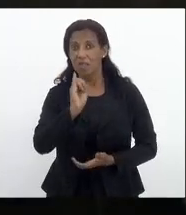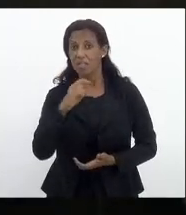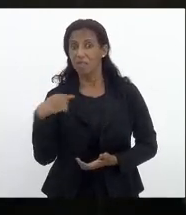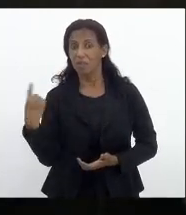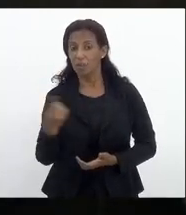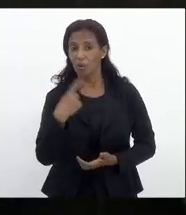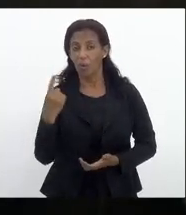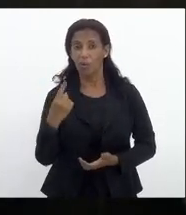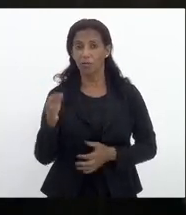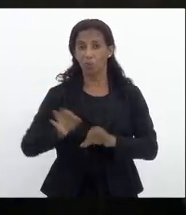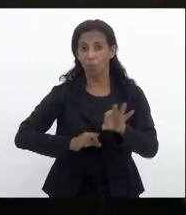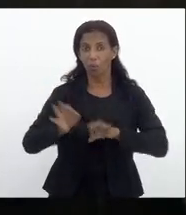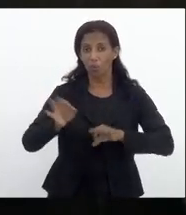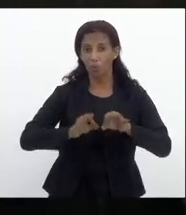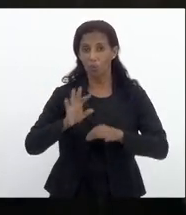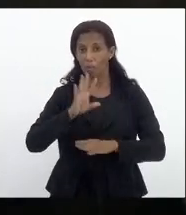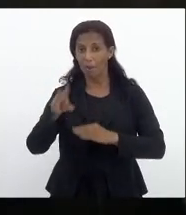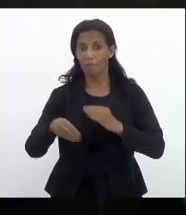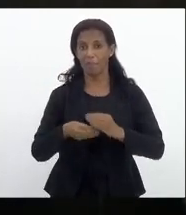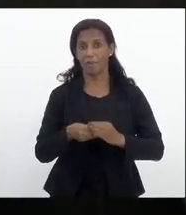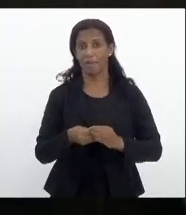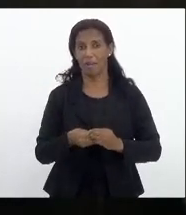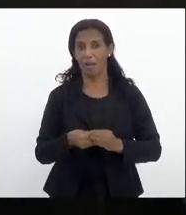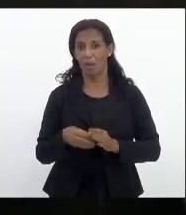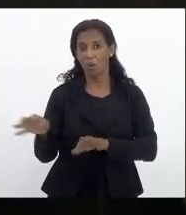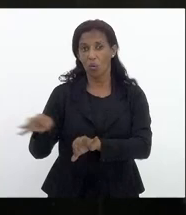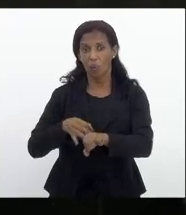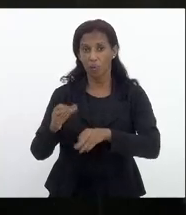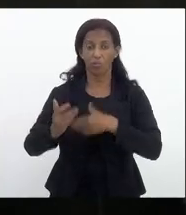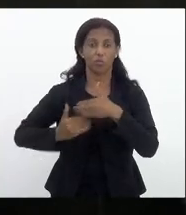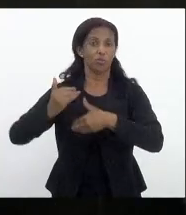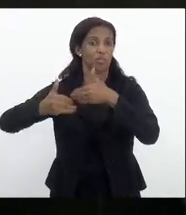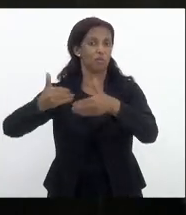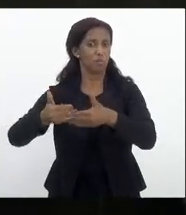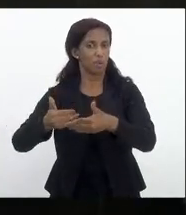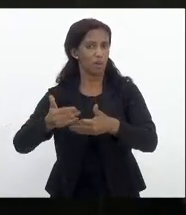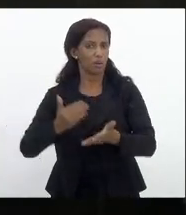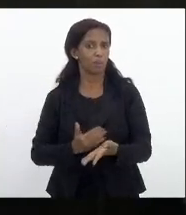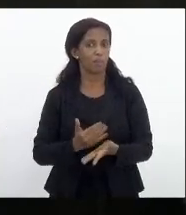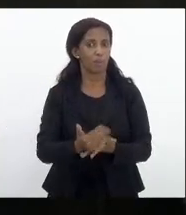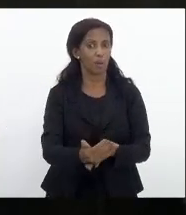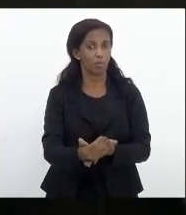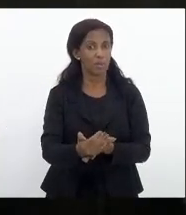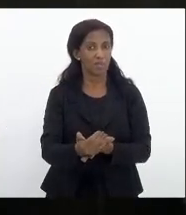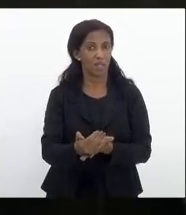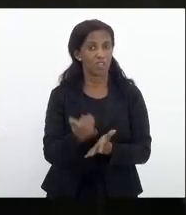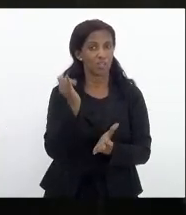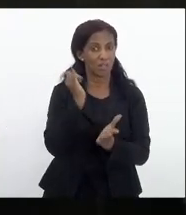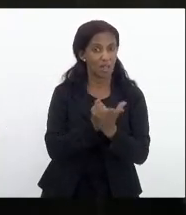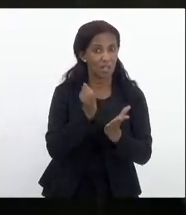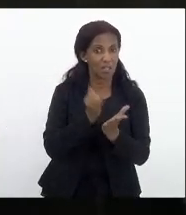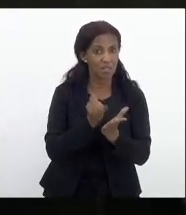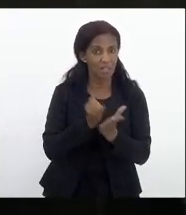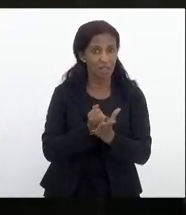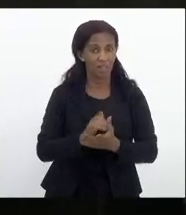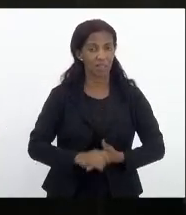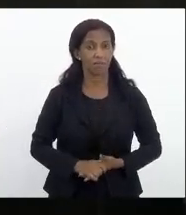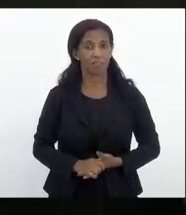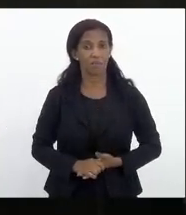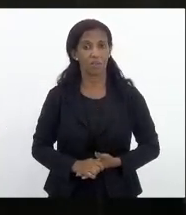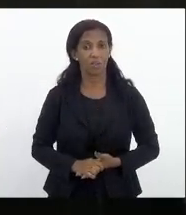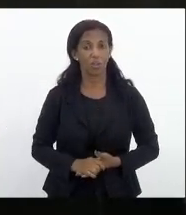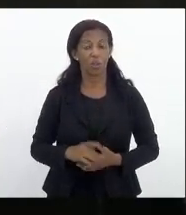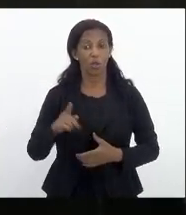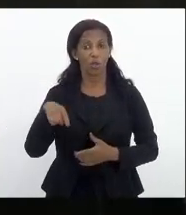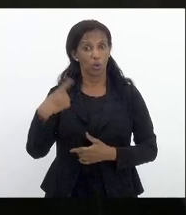conseguido formular e implementar um plano de desenvolvimento para começar a gerar receitas deputado Wellington José nós vamos